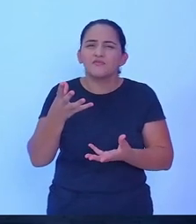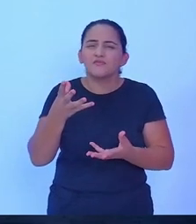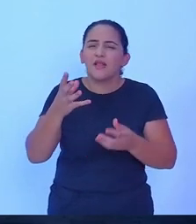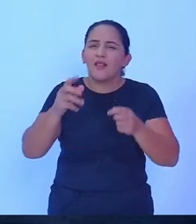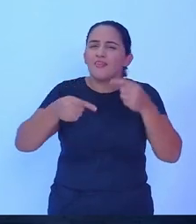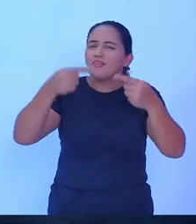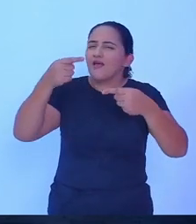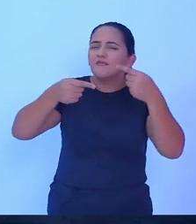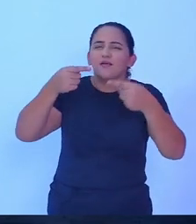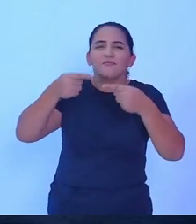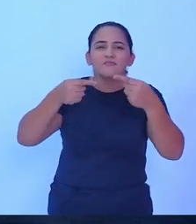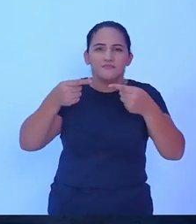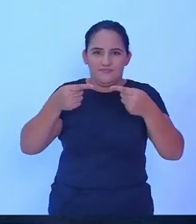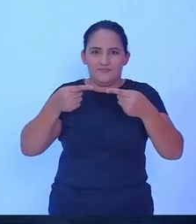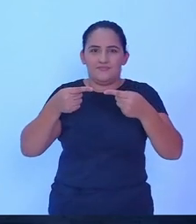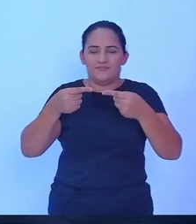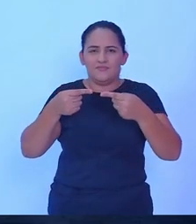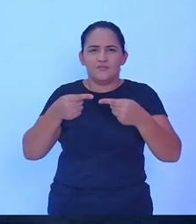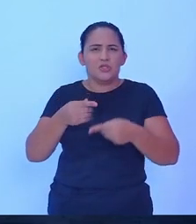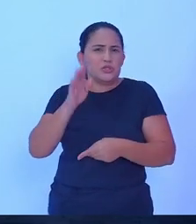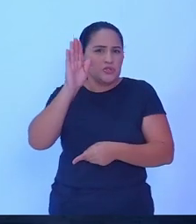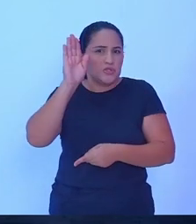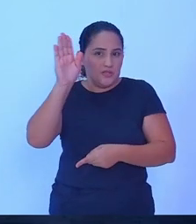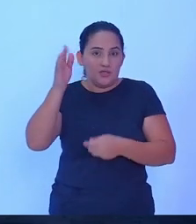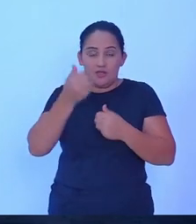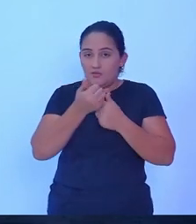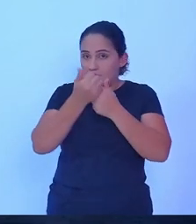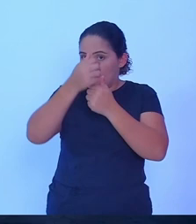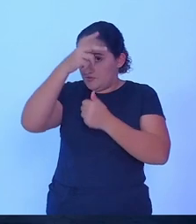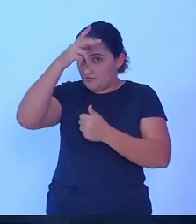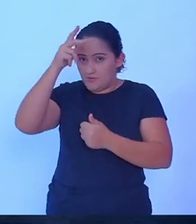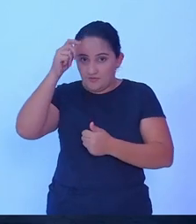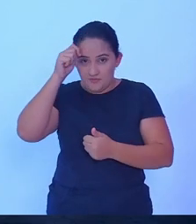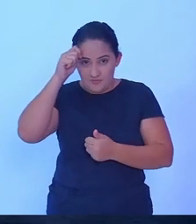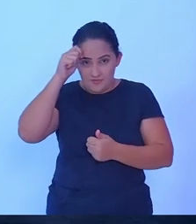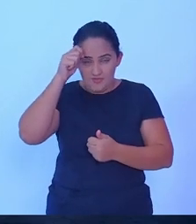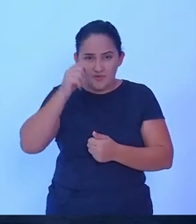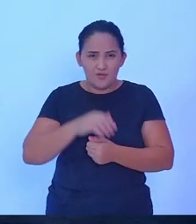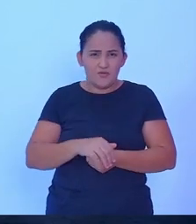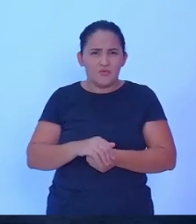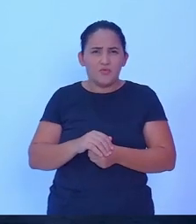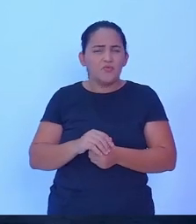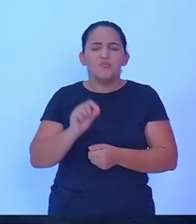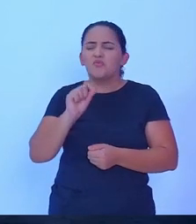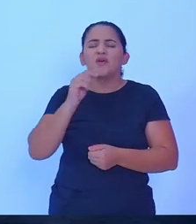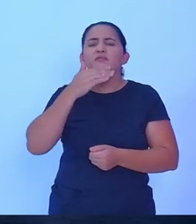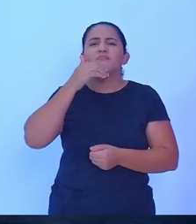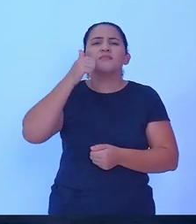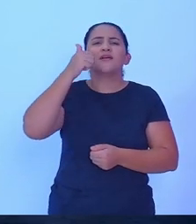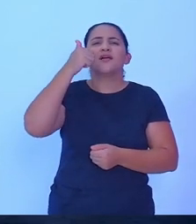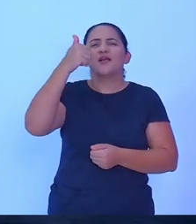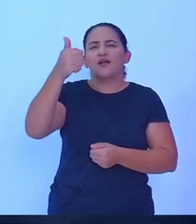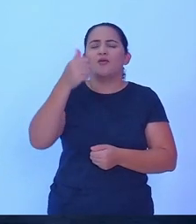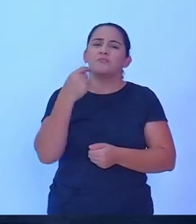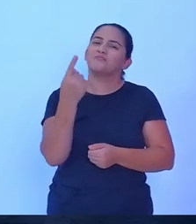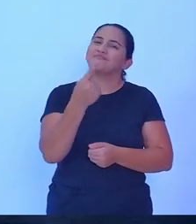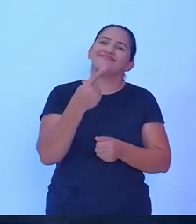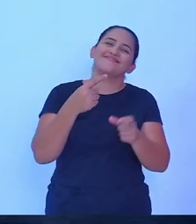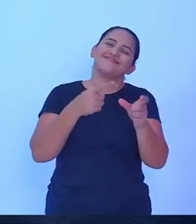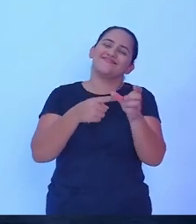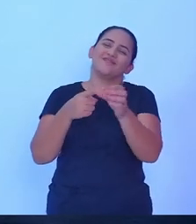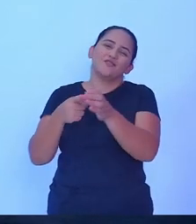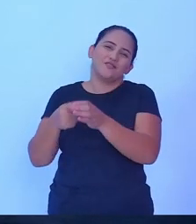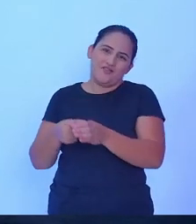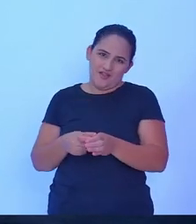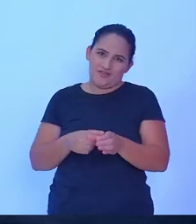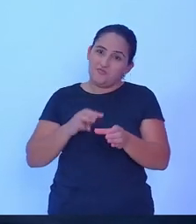debater entre os nossos candidatos a vice-prefeito o melhor para o nosso município nos próximos quatro anos. Quero aqui